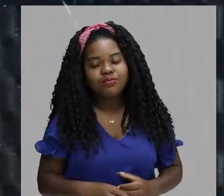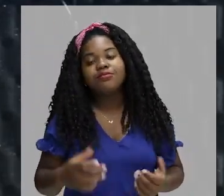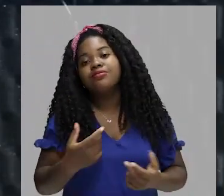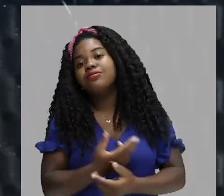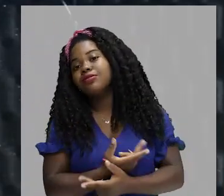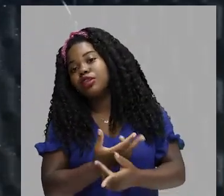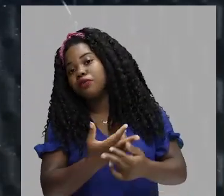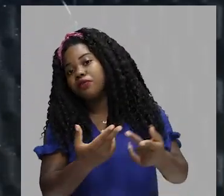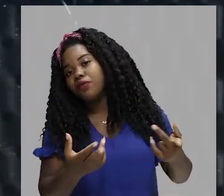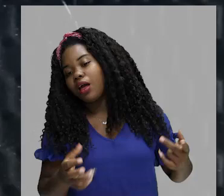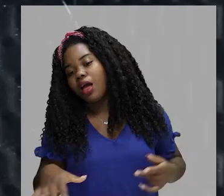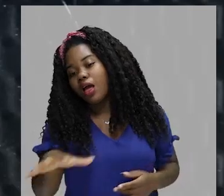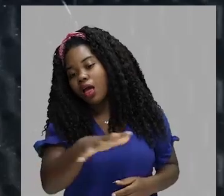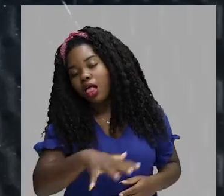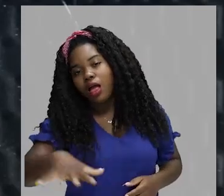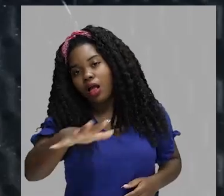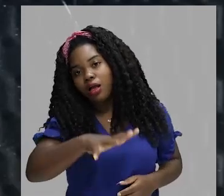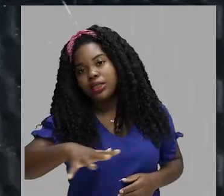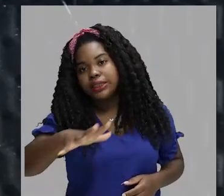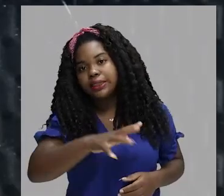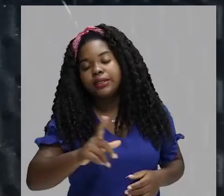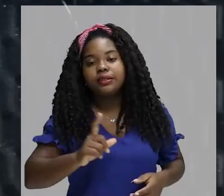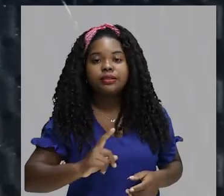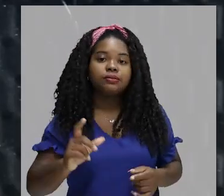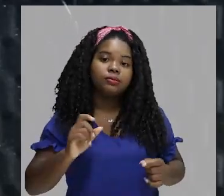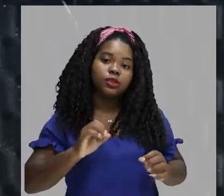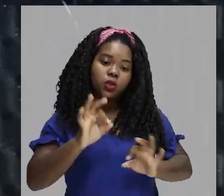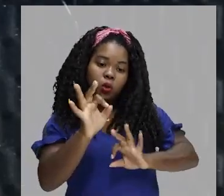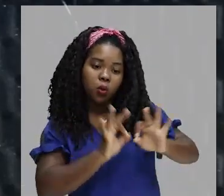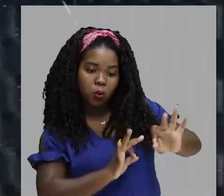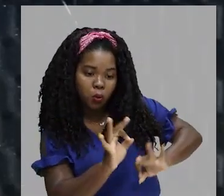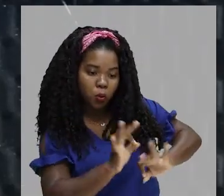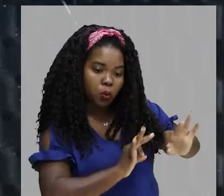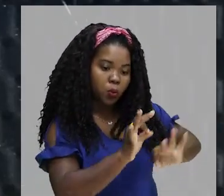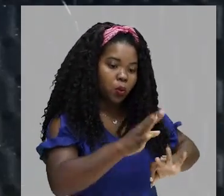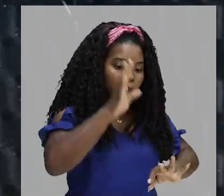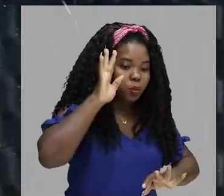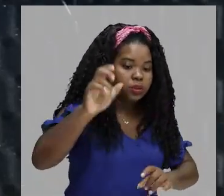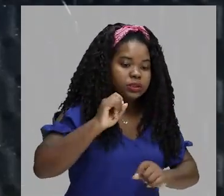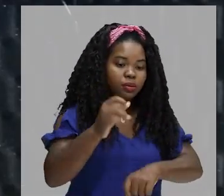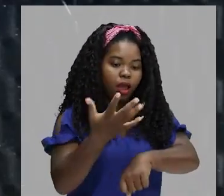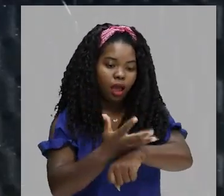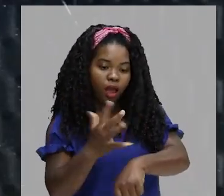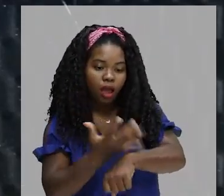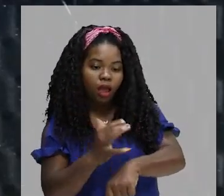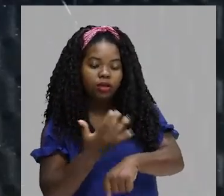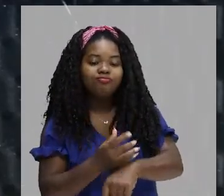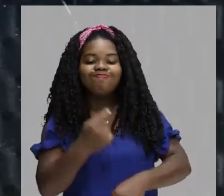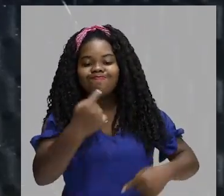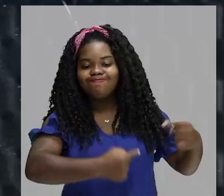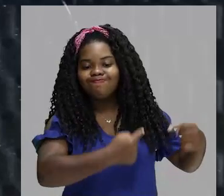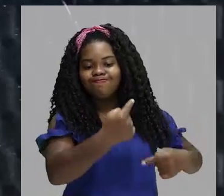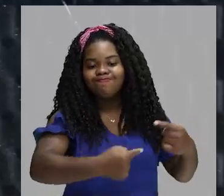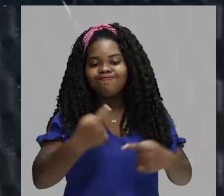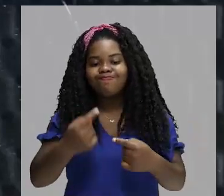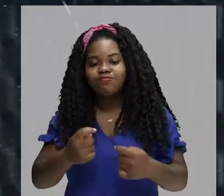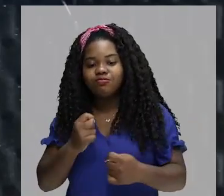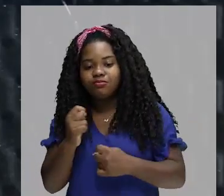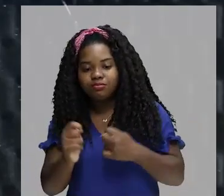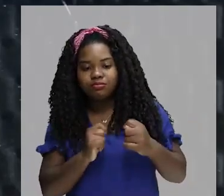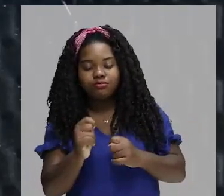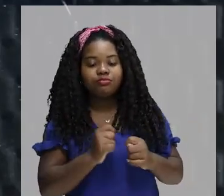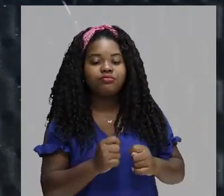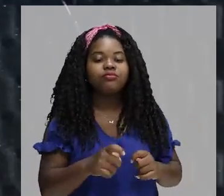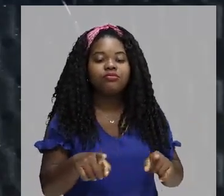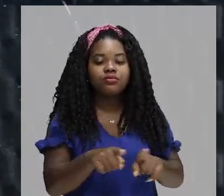que mantêm a manutenção das principais atividades políticas, econômicas